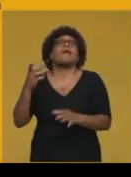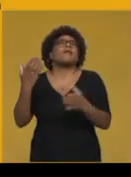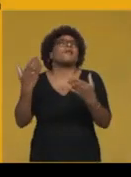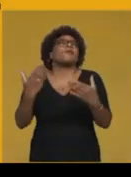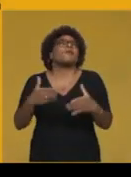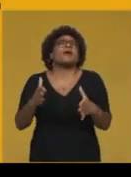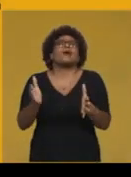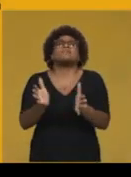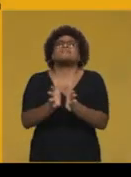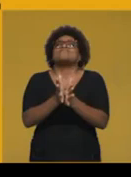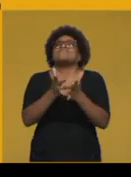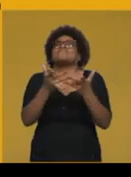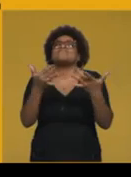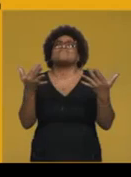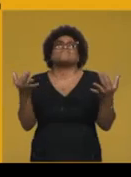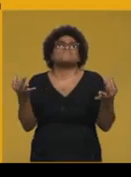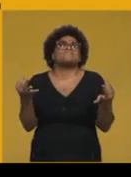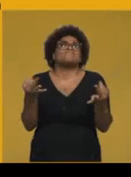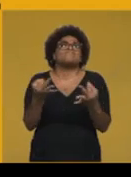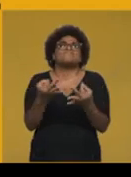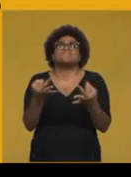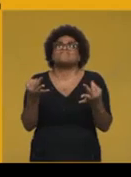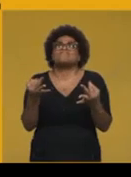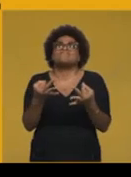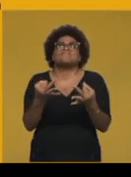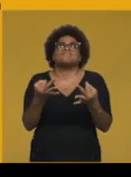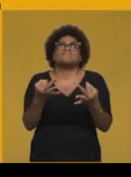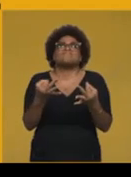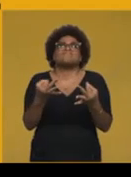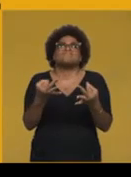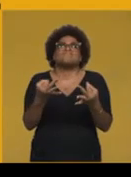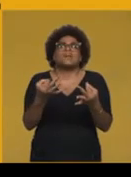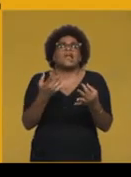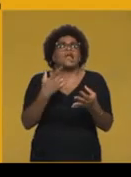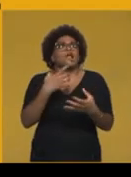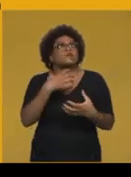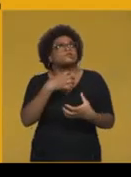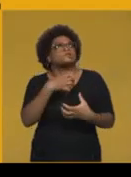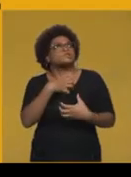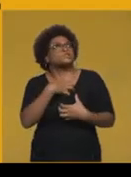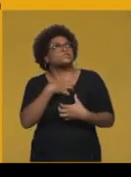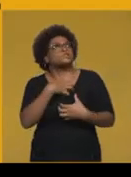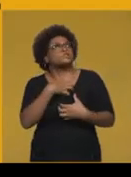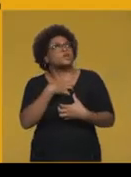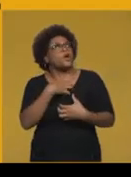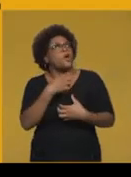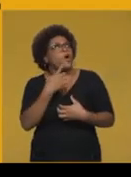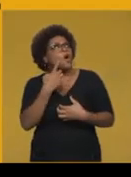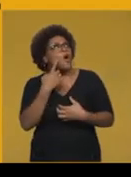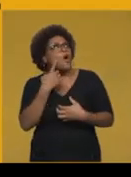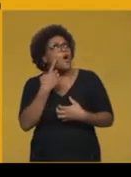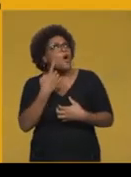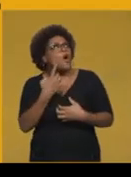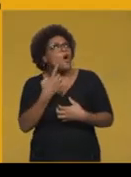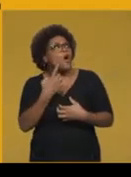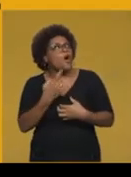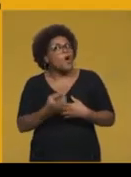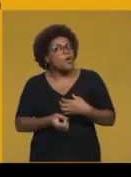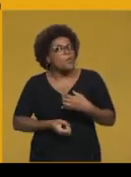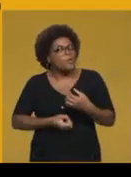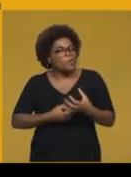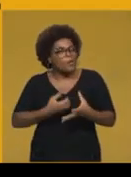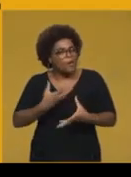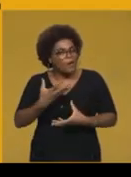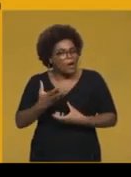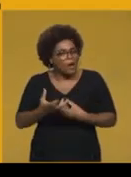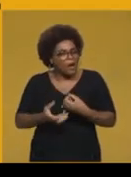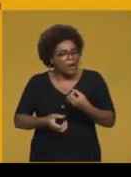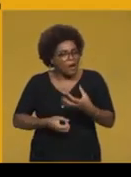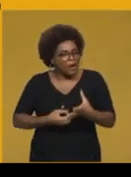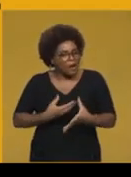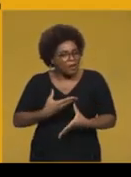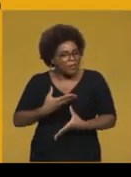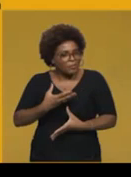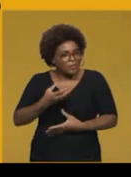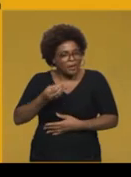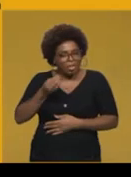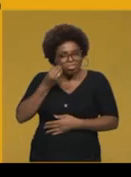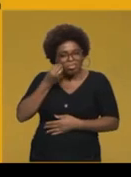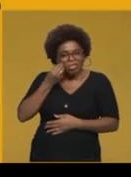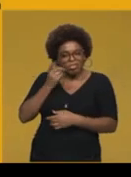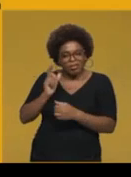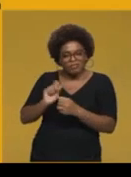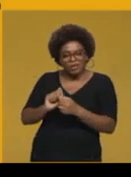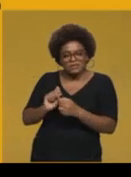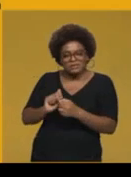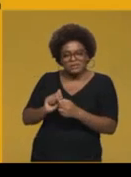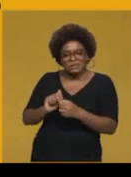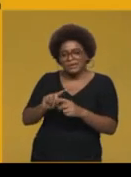redondilha a primeira célula de um poema e tentei realizá-lo, mas fracassei. Alguns anos depois, em